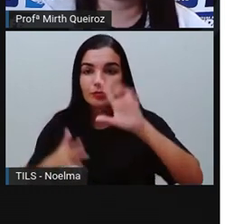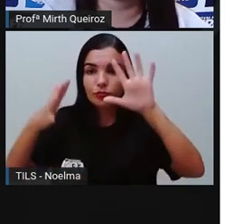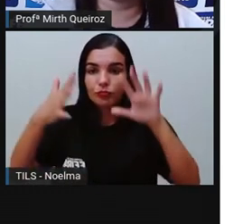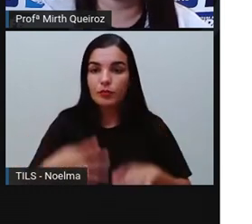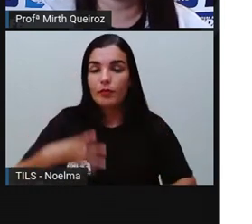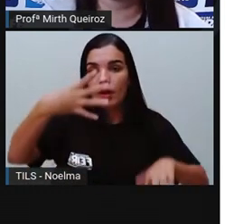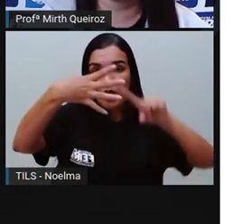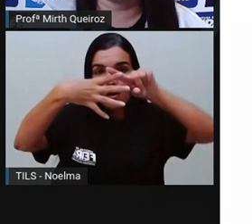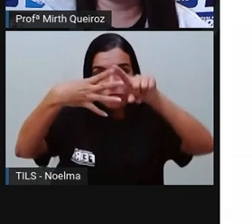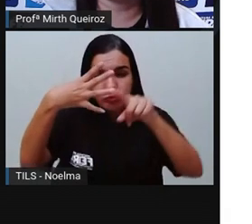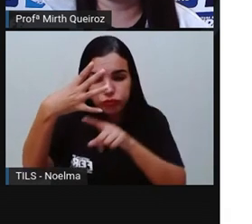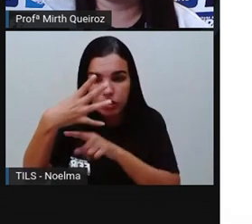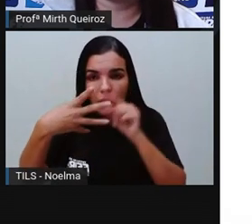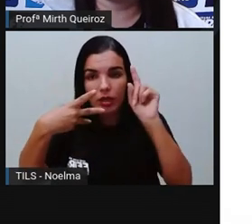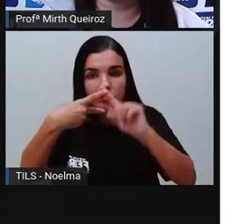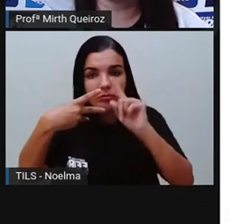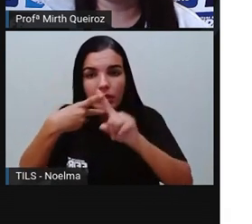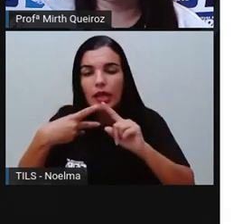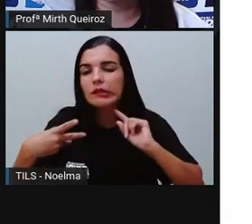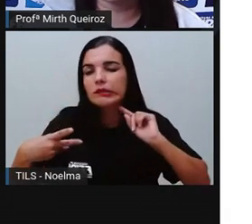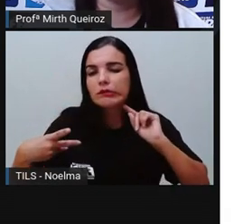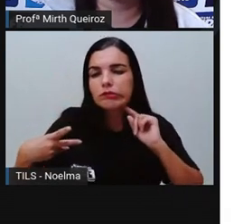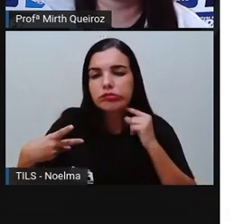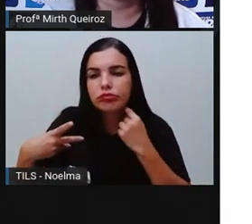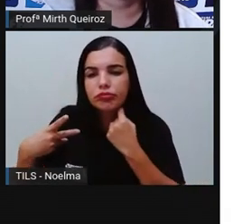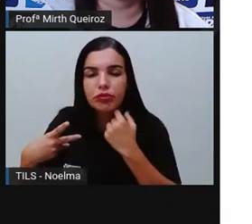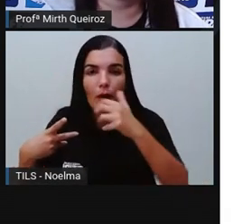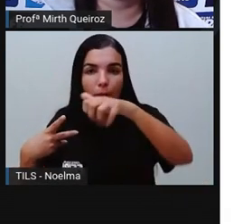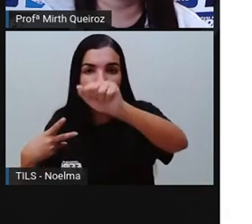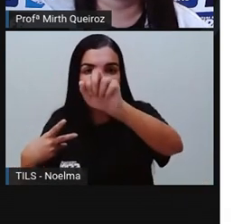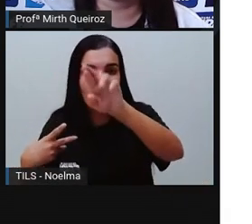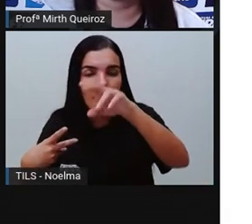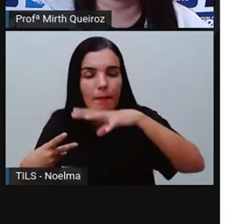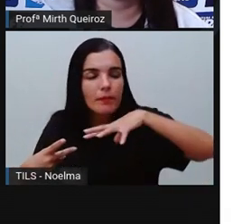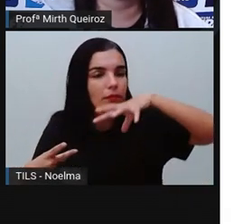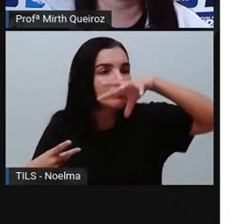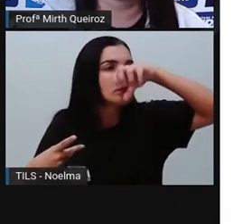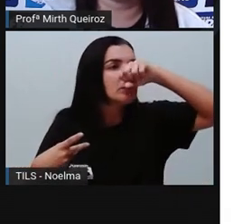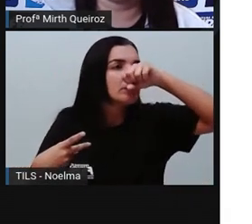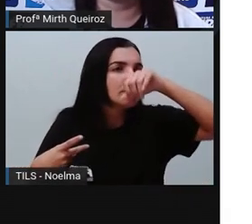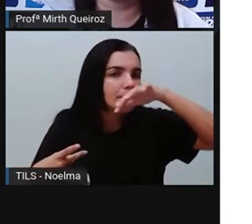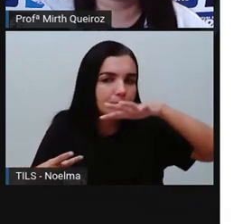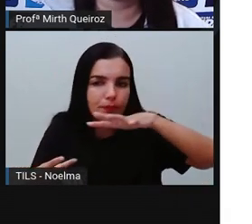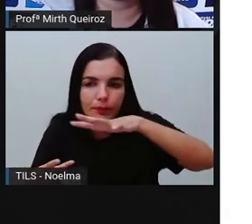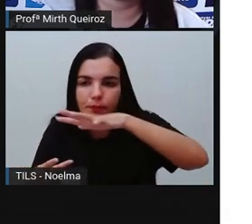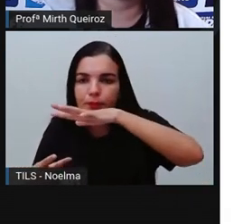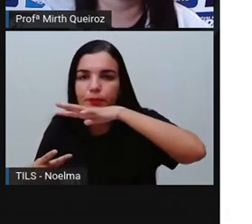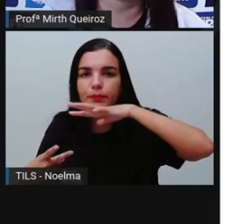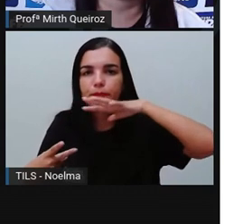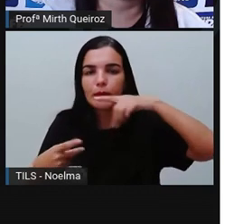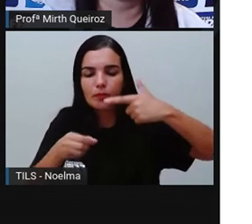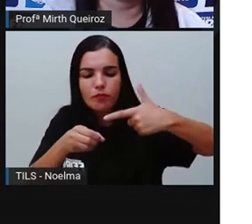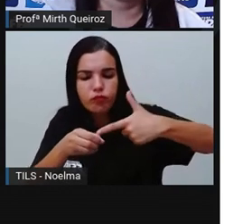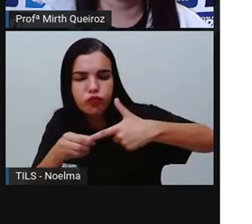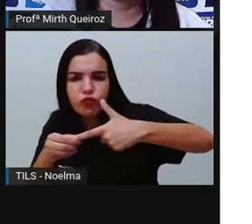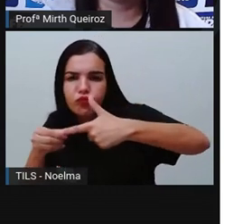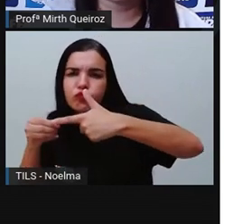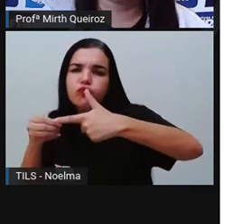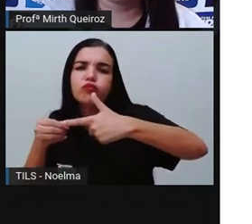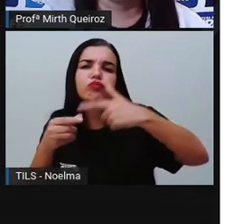poluentes gerados principalmente pela queima de combustíveis fósseis, né? Que é o caso de carvão, mineral, gasolina, diesel,